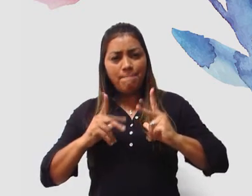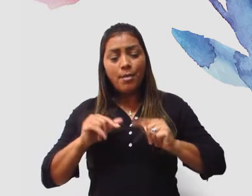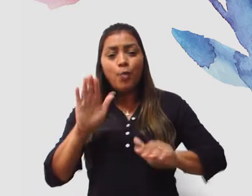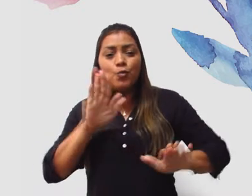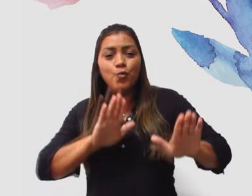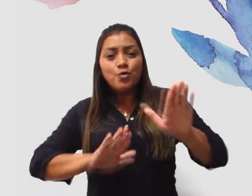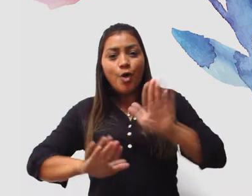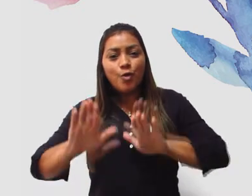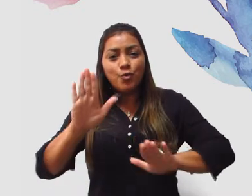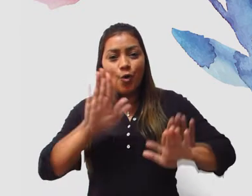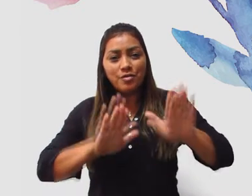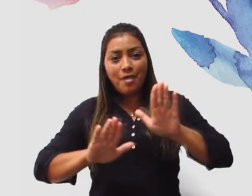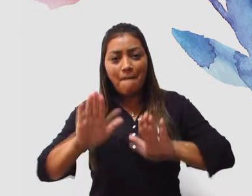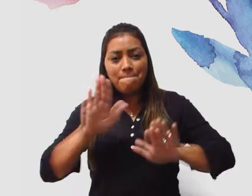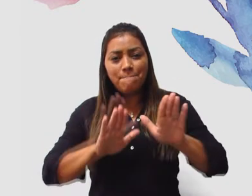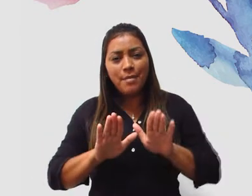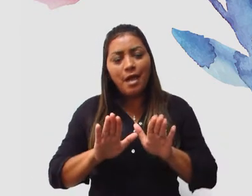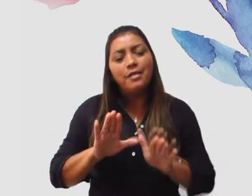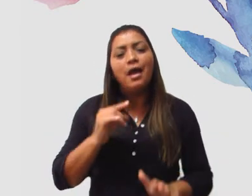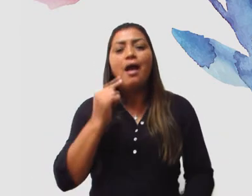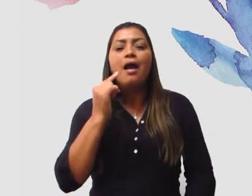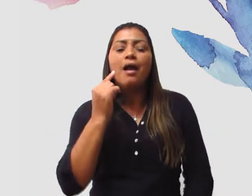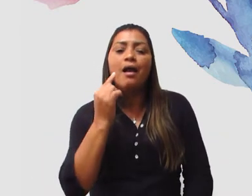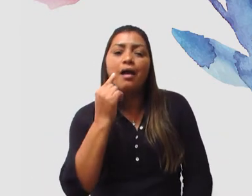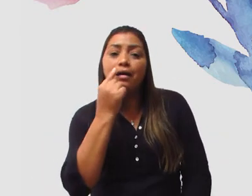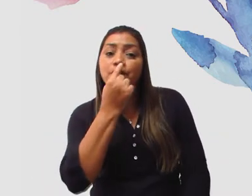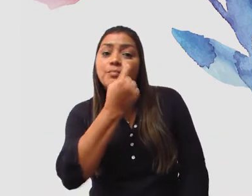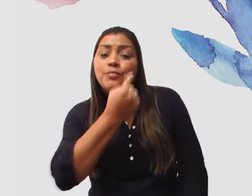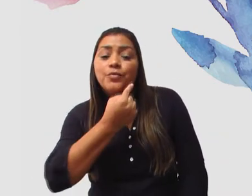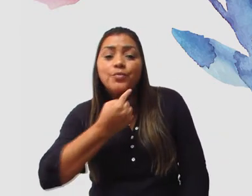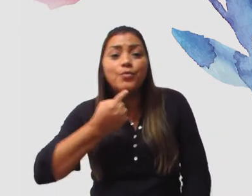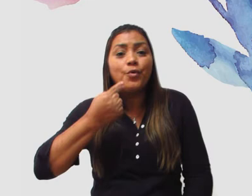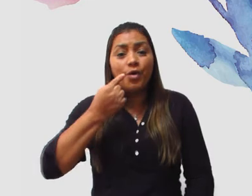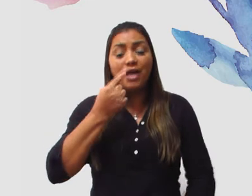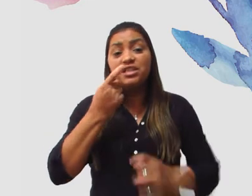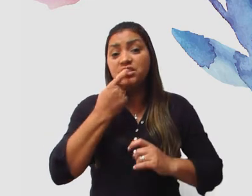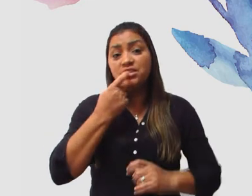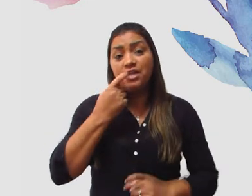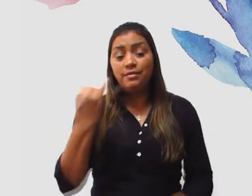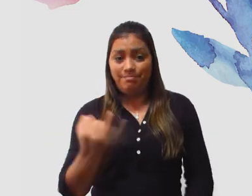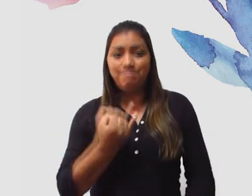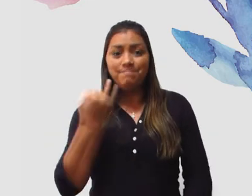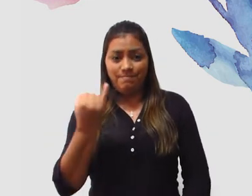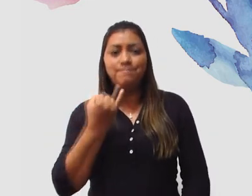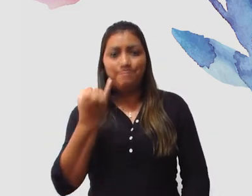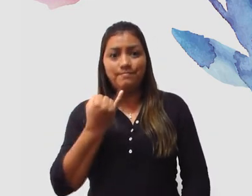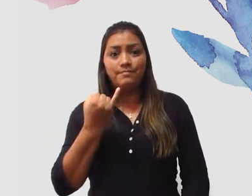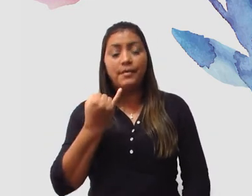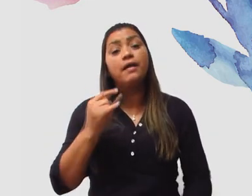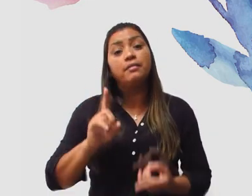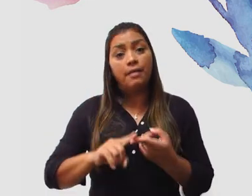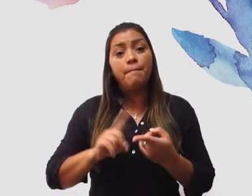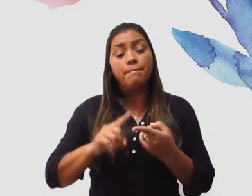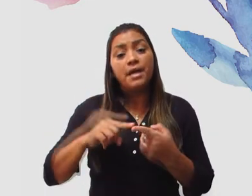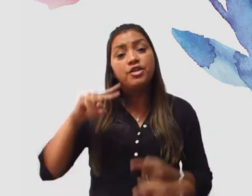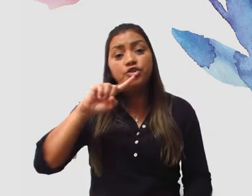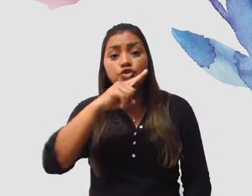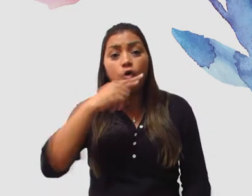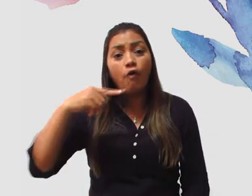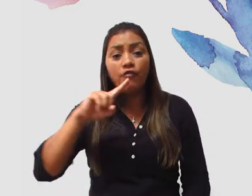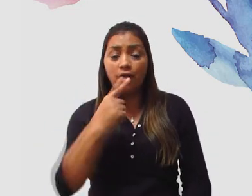limpando cuidadosamente cada canto da boca, cada superfície dos dentes. E, inclusive,